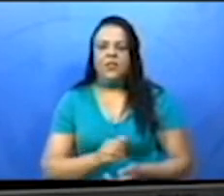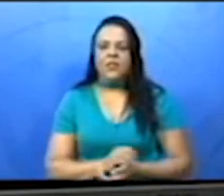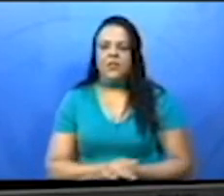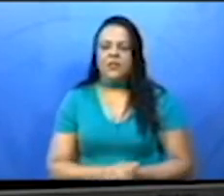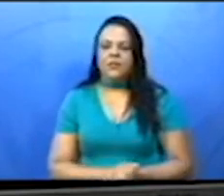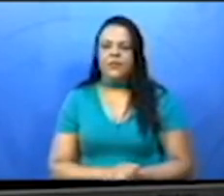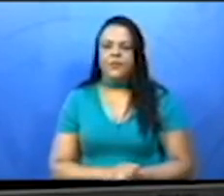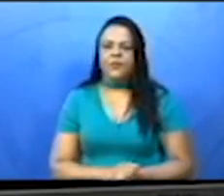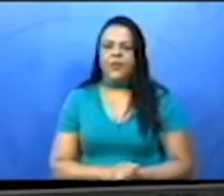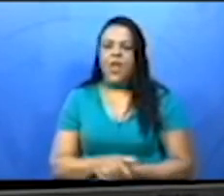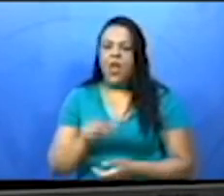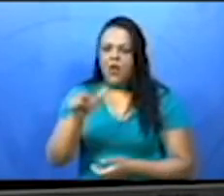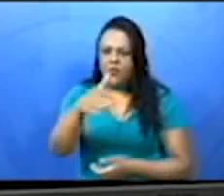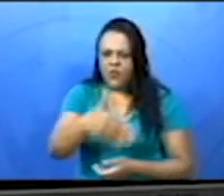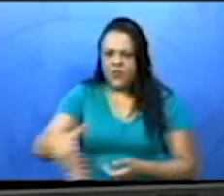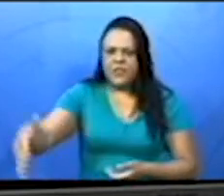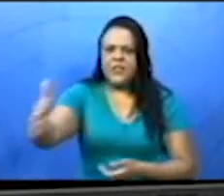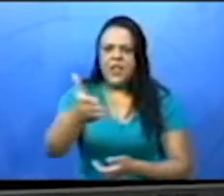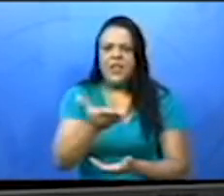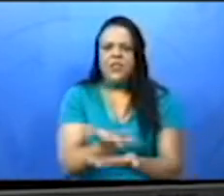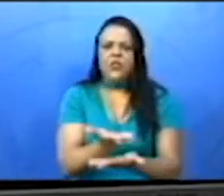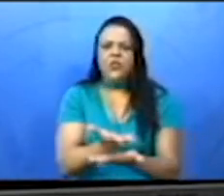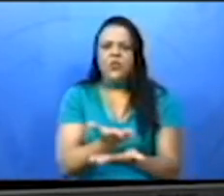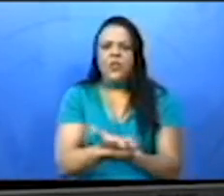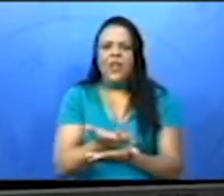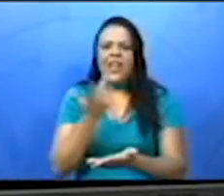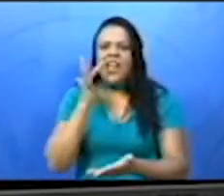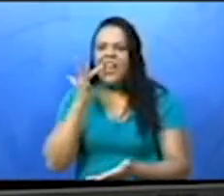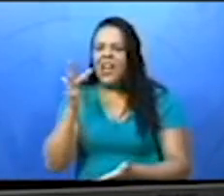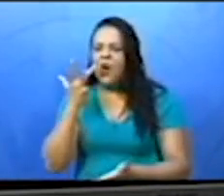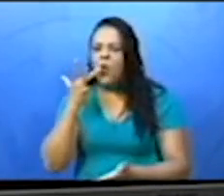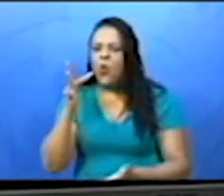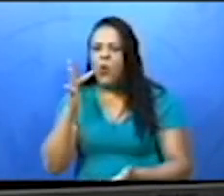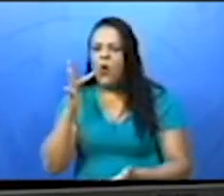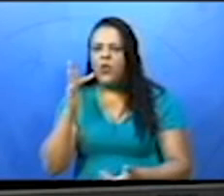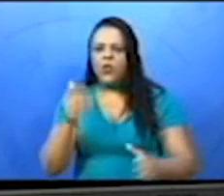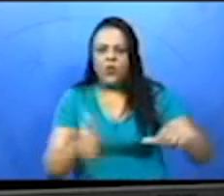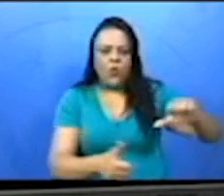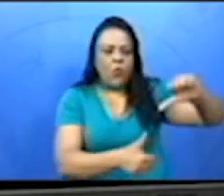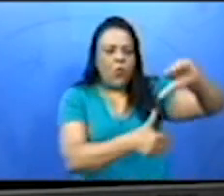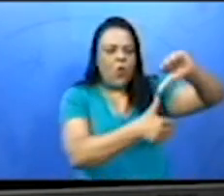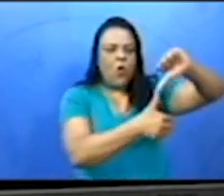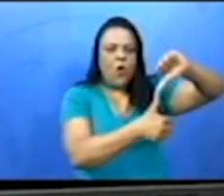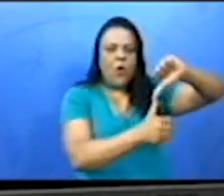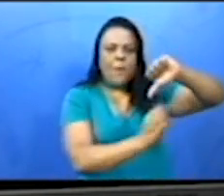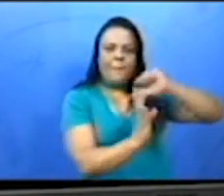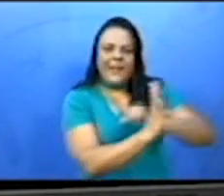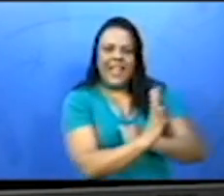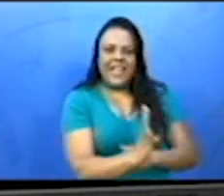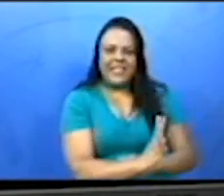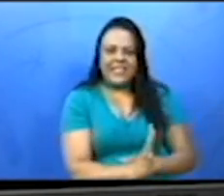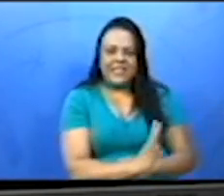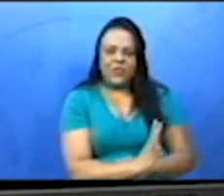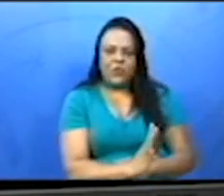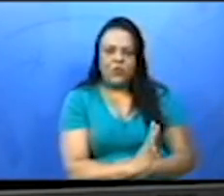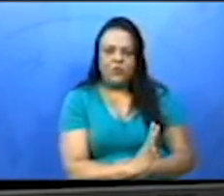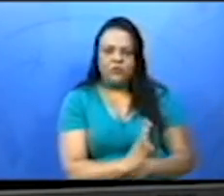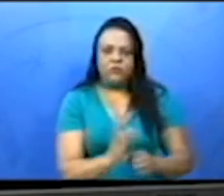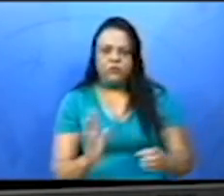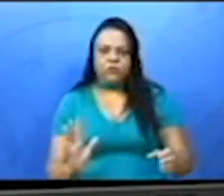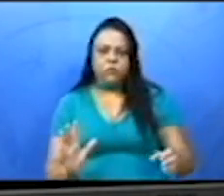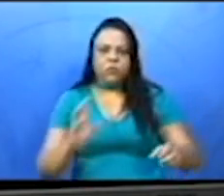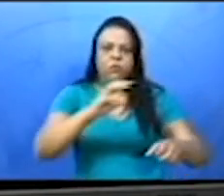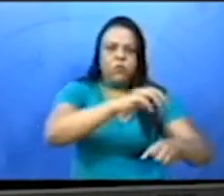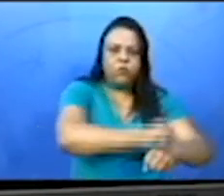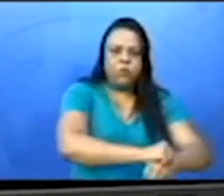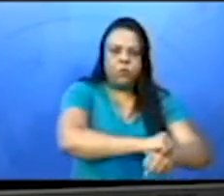Vocês estudaram sobre o ouro no Brasil colonial. Não é mesmo? E vamos